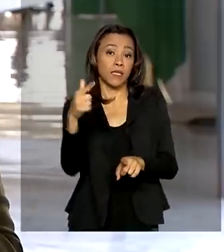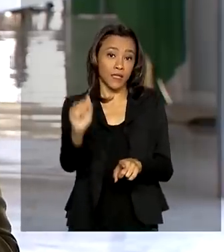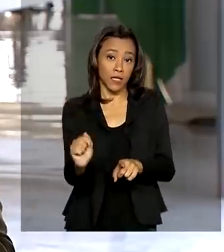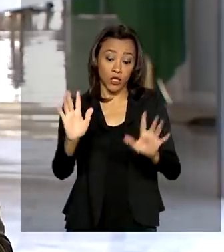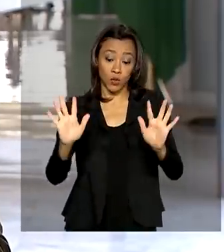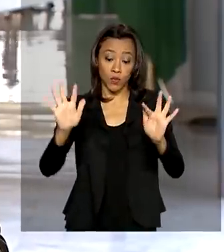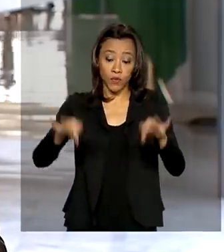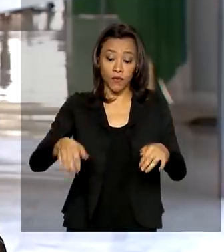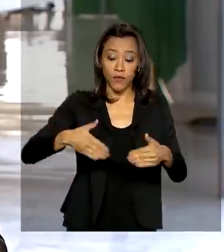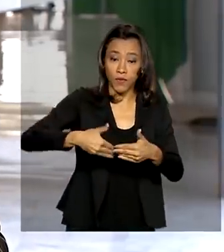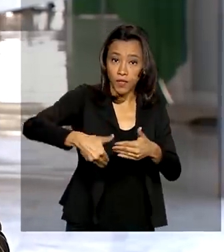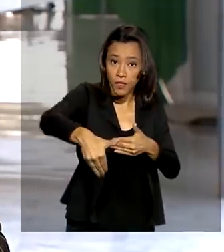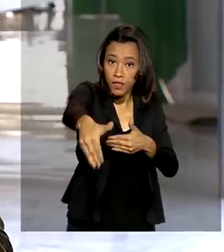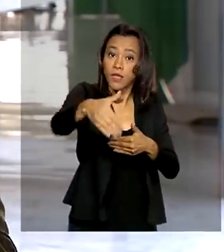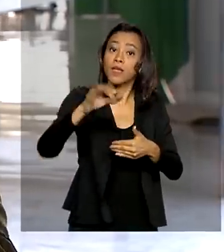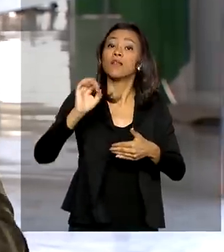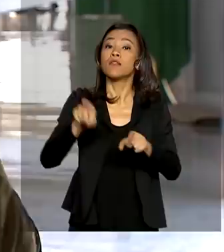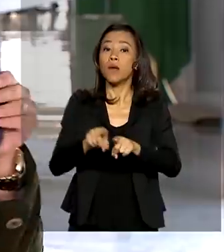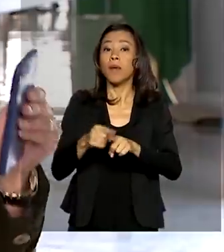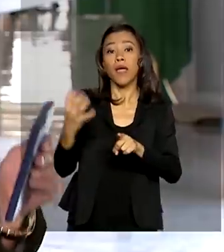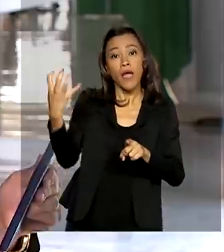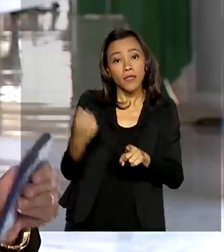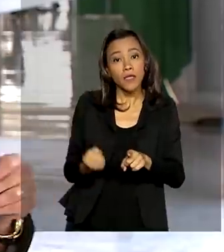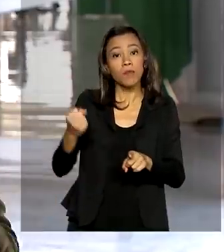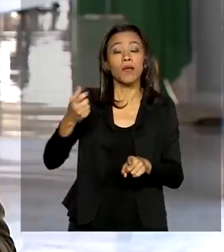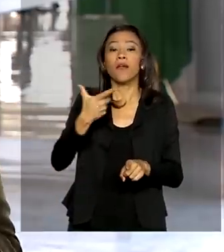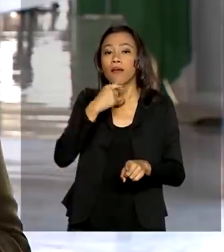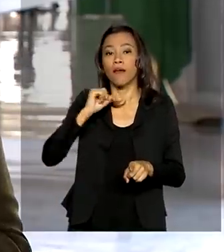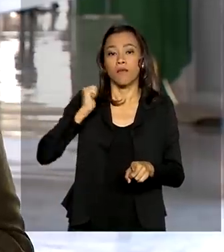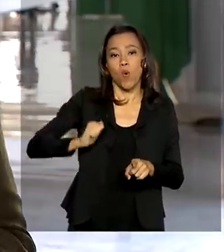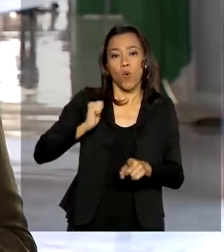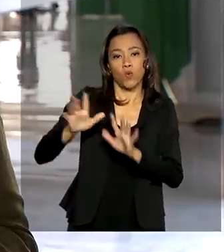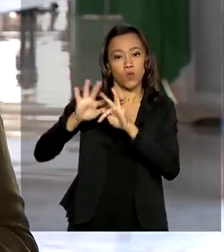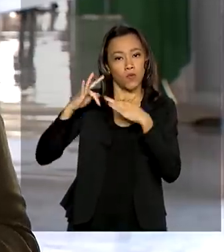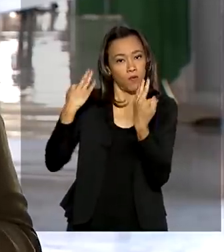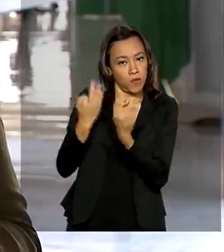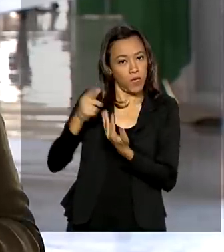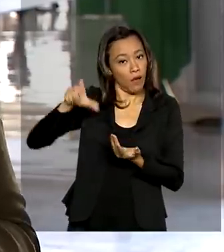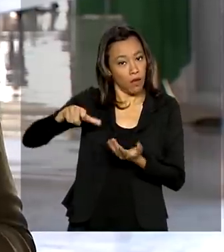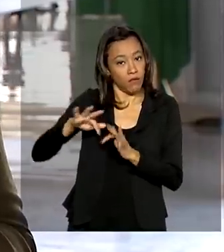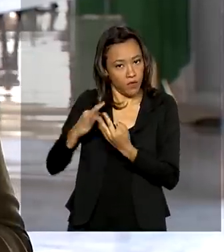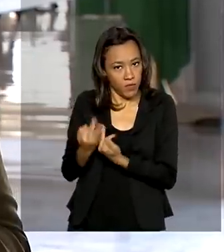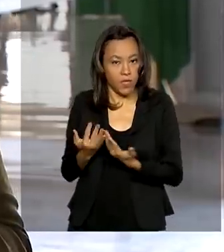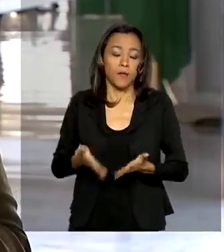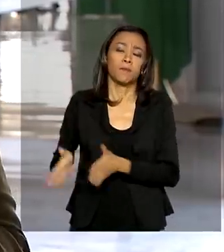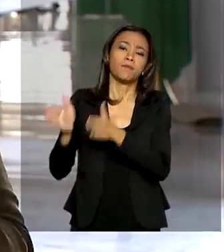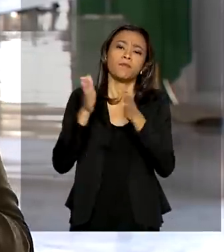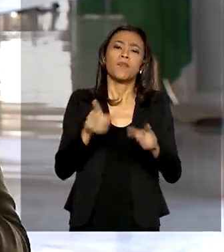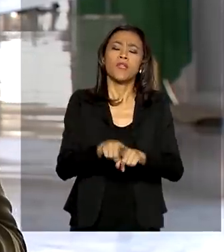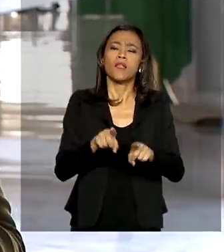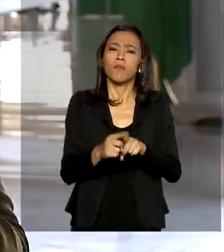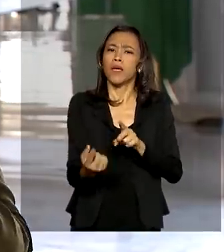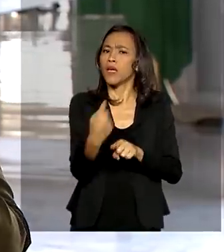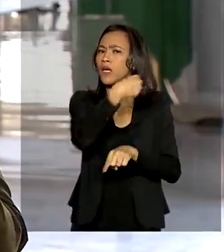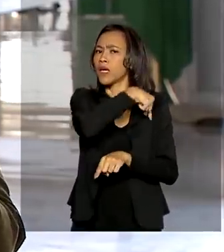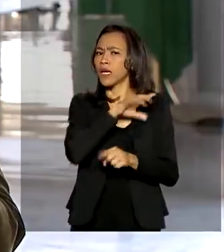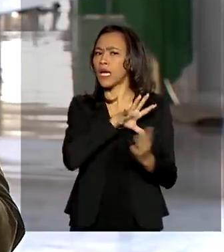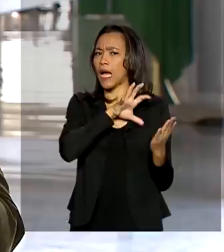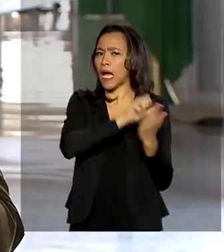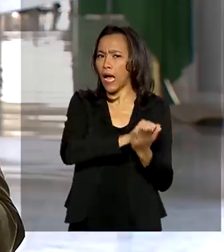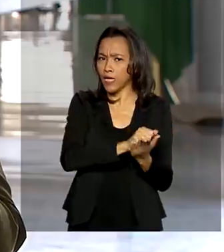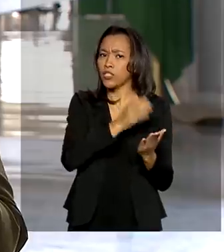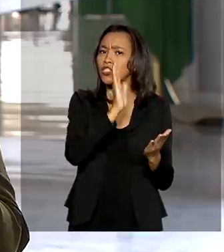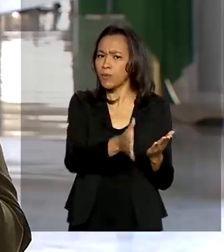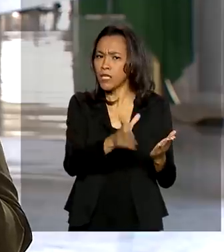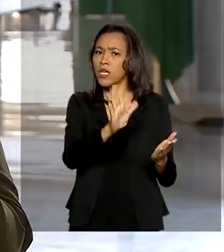receber são os beneficiários do Bolsa Família. Na semana passada quem recebeu são aquelas pessoas que estavam inscritas no Cadastro Único e já tinham conta